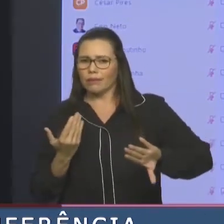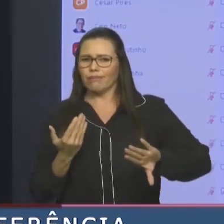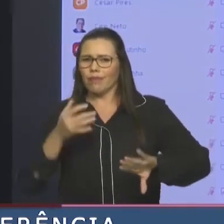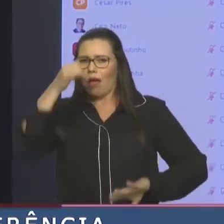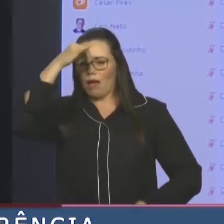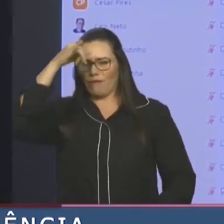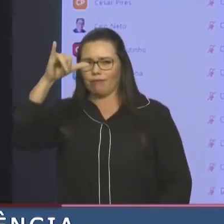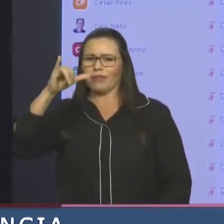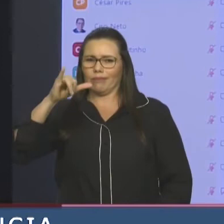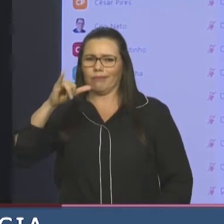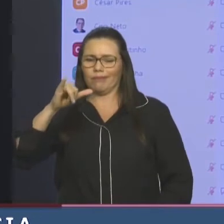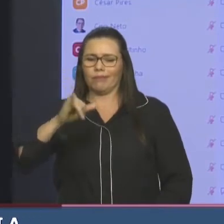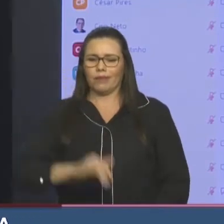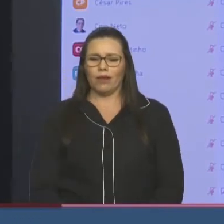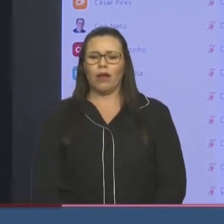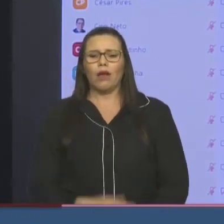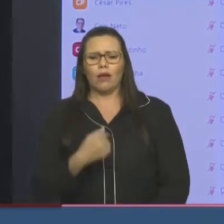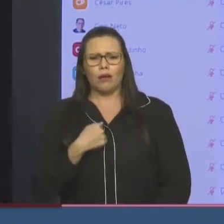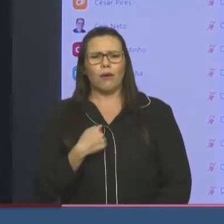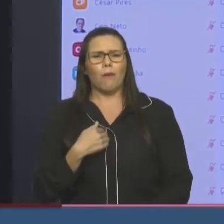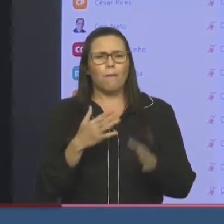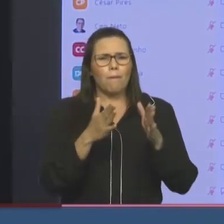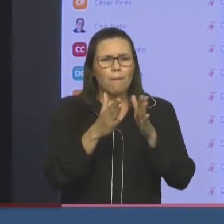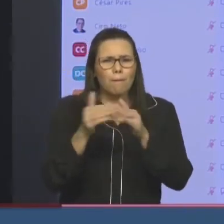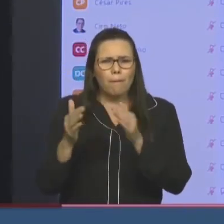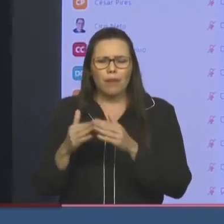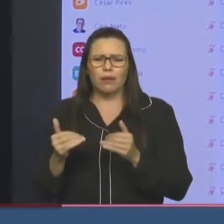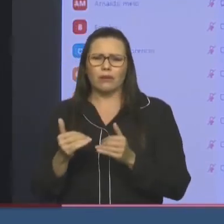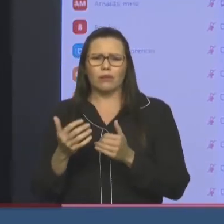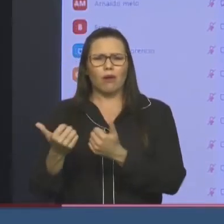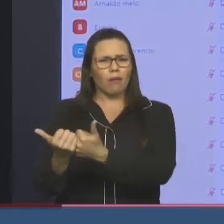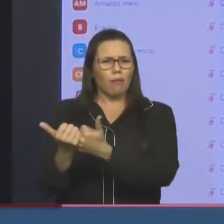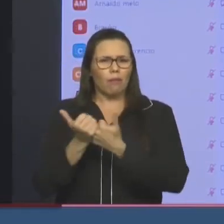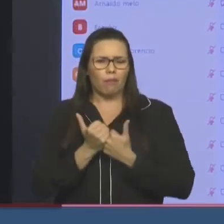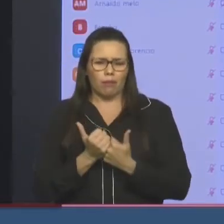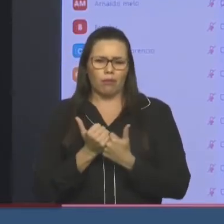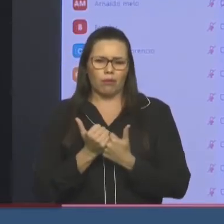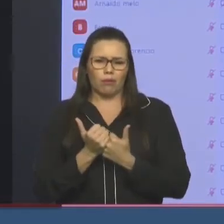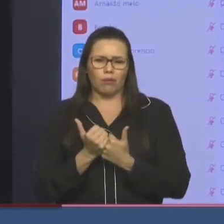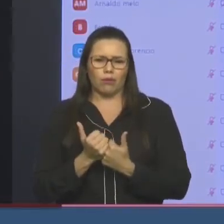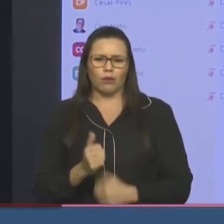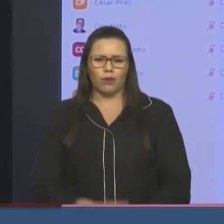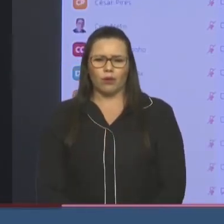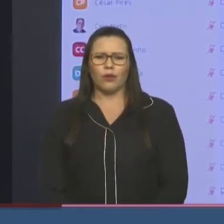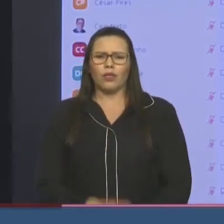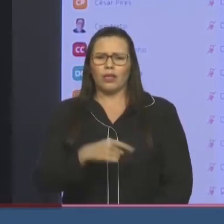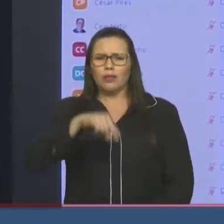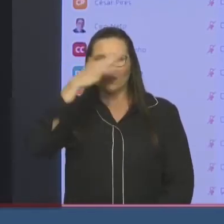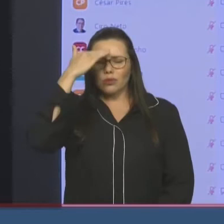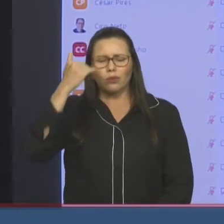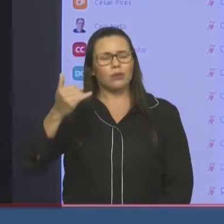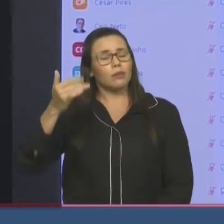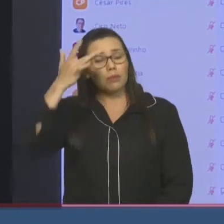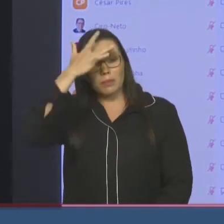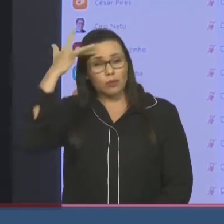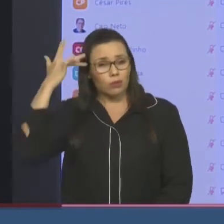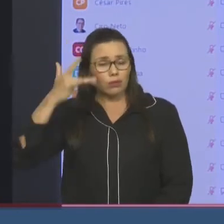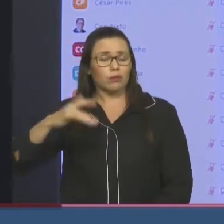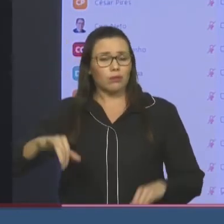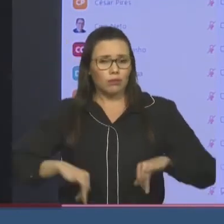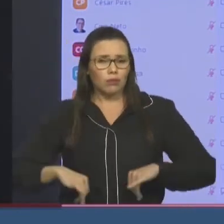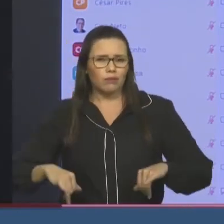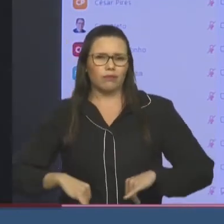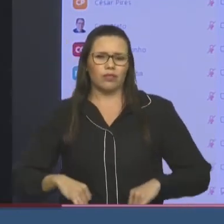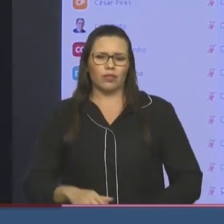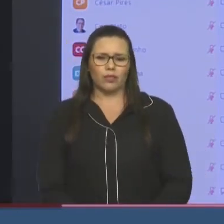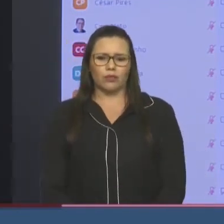aqui pedir mais auxílio, mais apoio para a existência obrigatória existente, realmente nós já cortamos recursos. Quando eu também